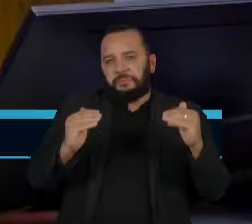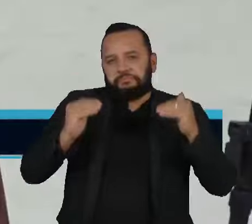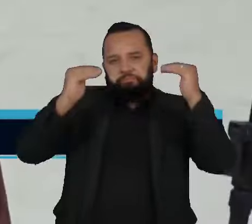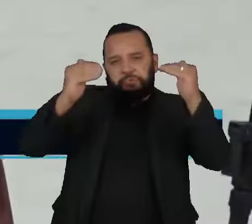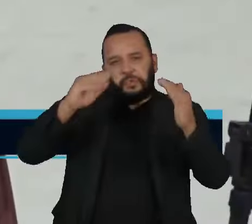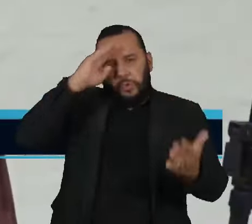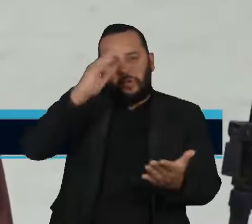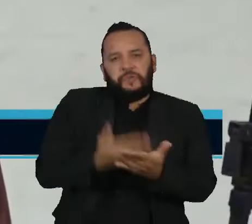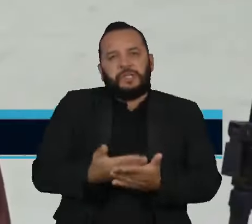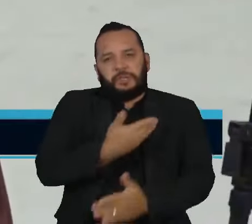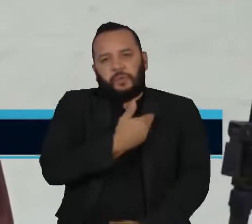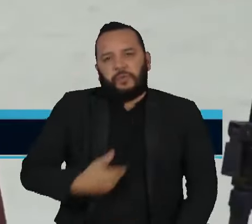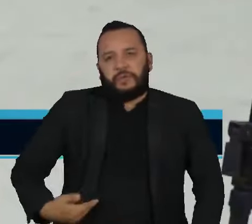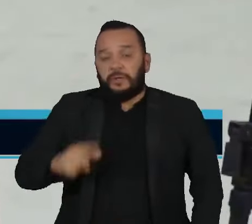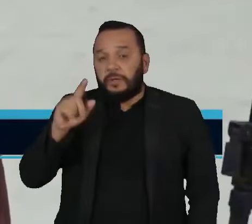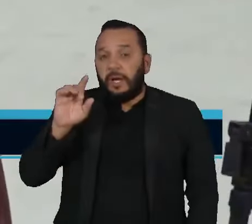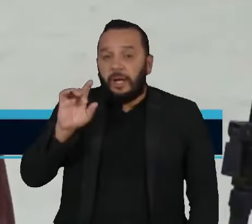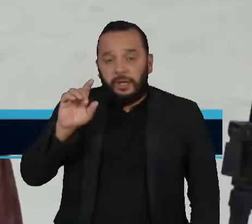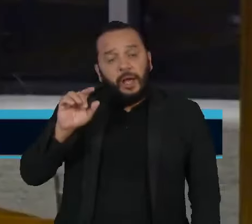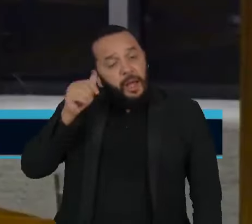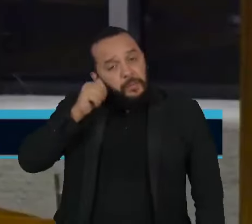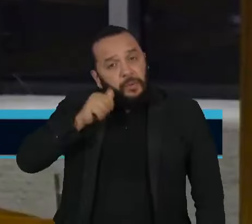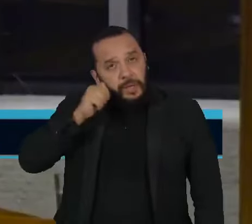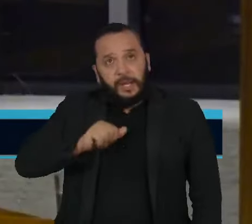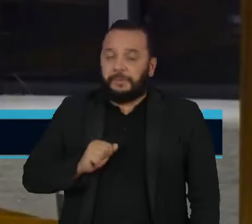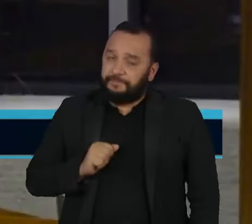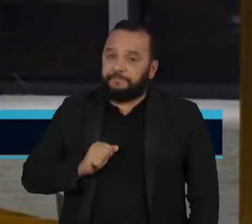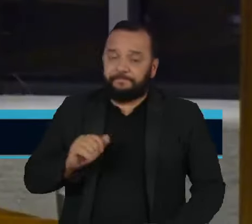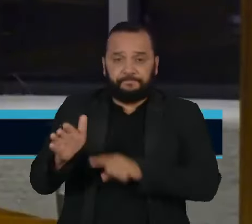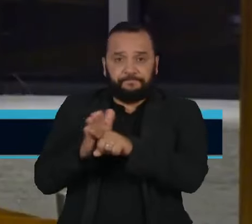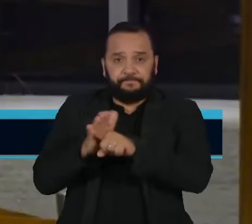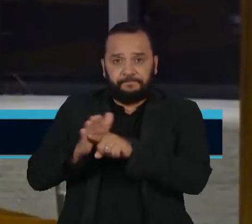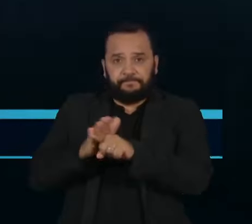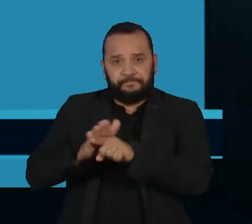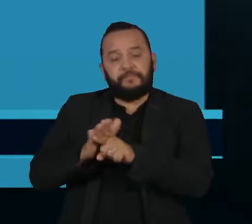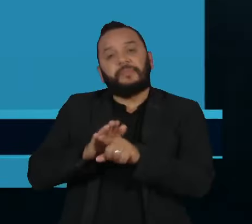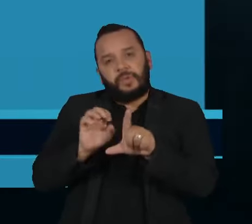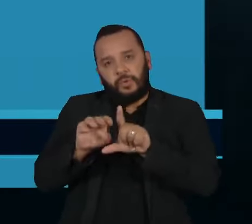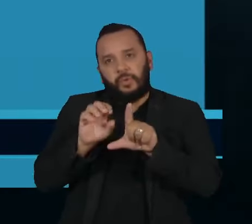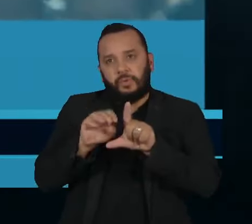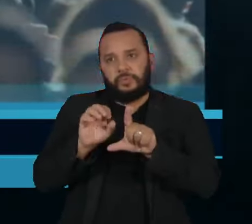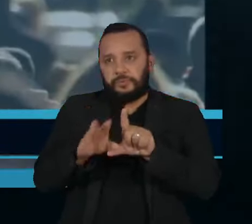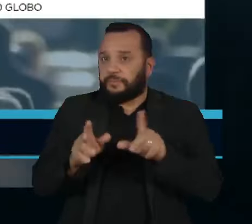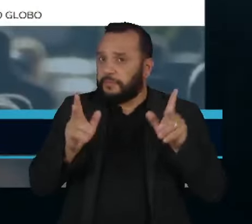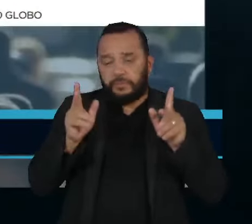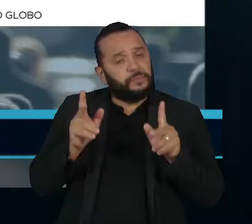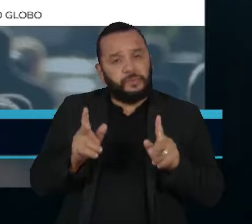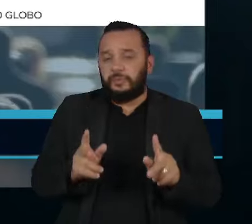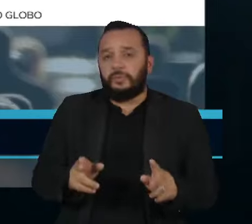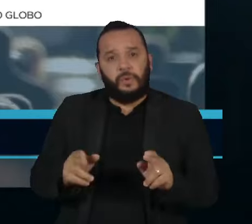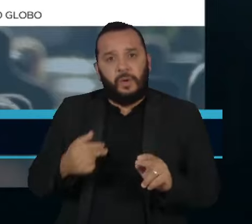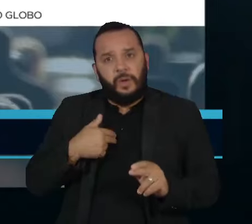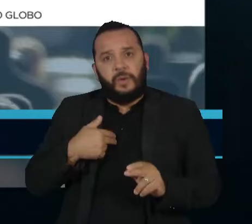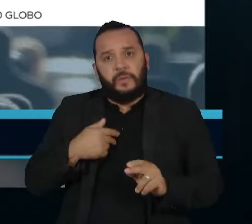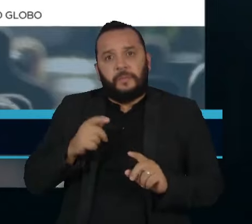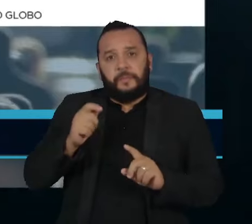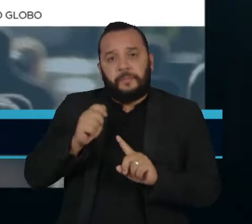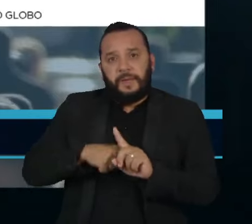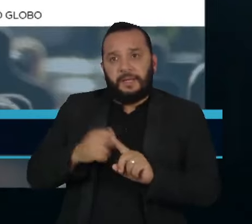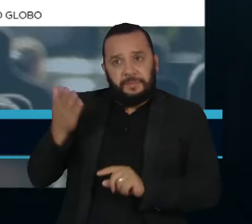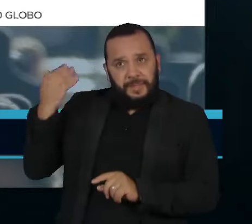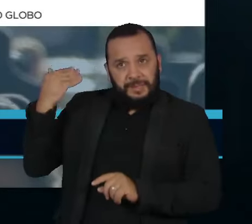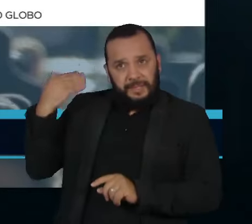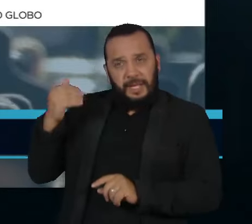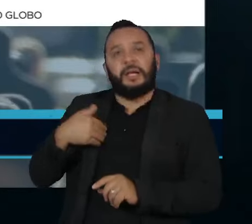são ocupados por mulheres, segundo o levantamento do jornal O Globo. É o mesmo patamar do último mês da gestão